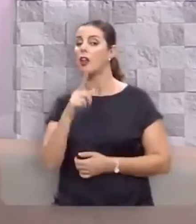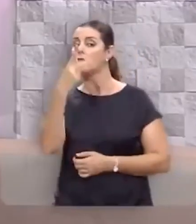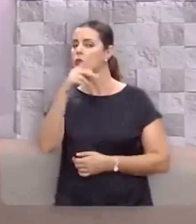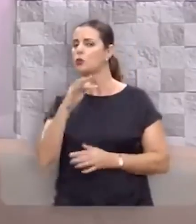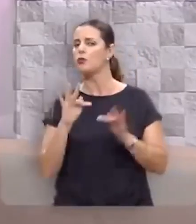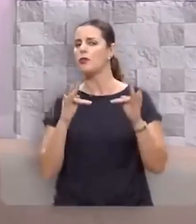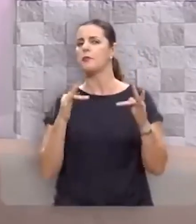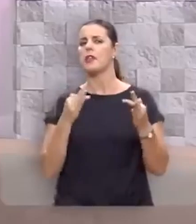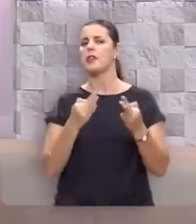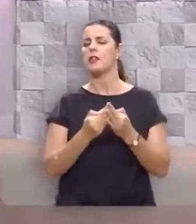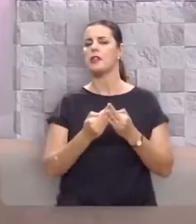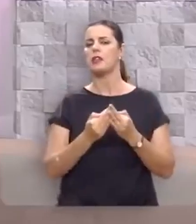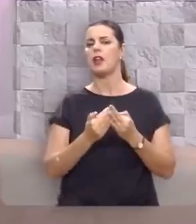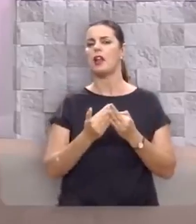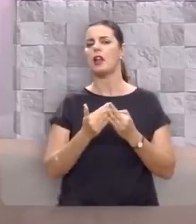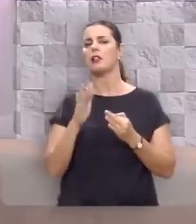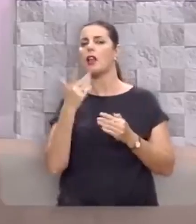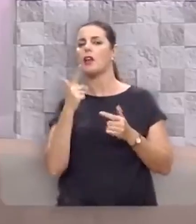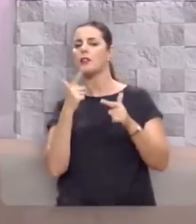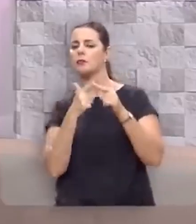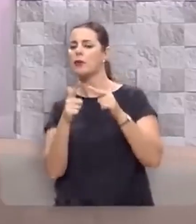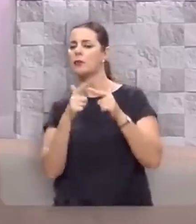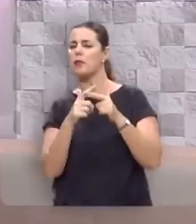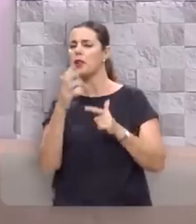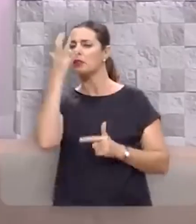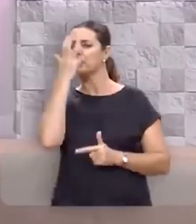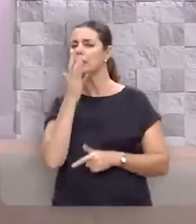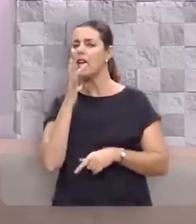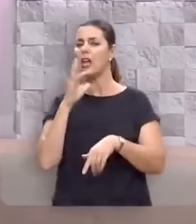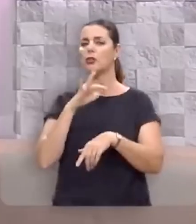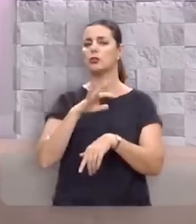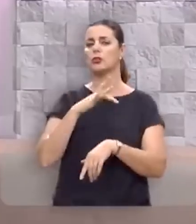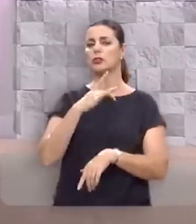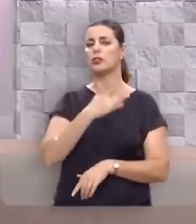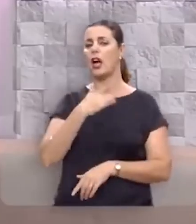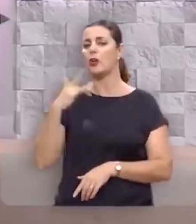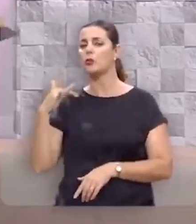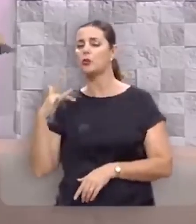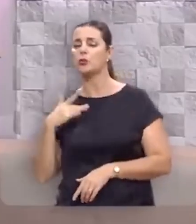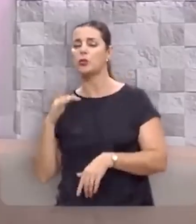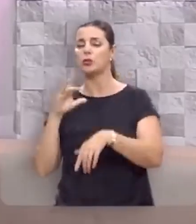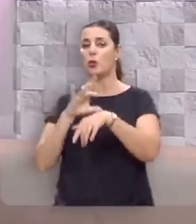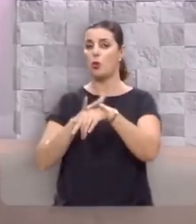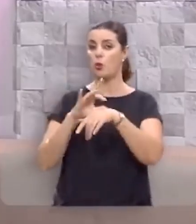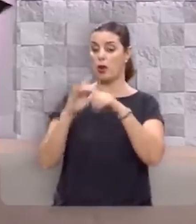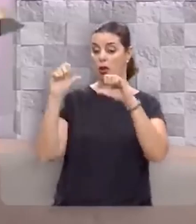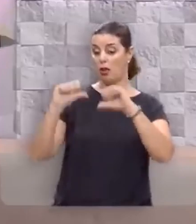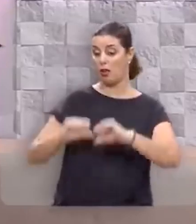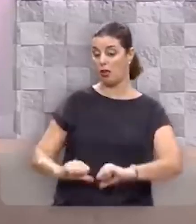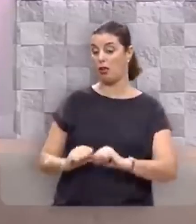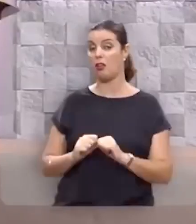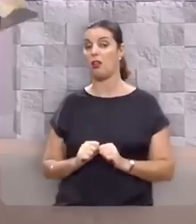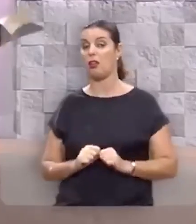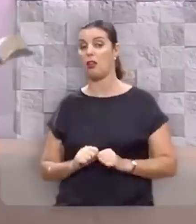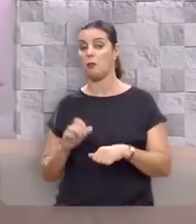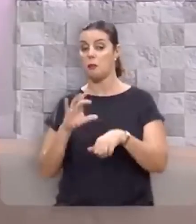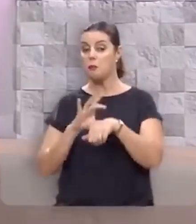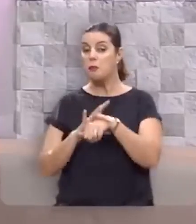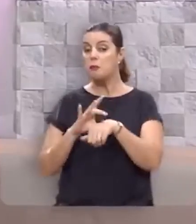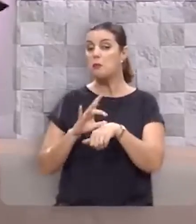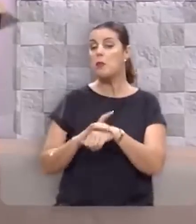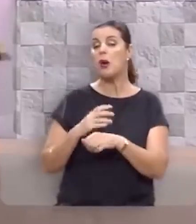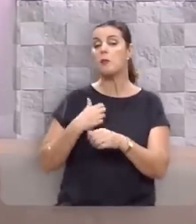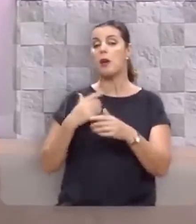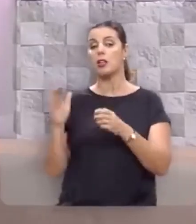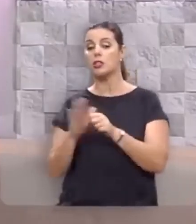na sua família, talvez um problema grave de saúde, enfermidade, sua saúde abalada, enfermidade,